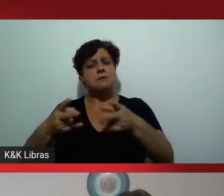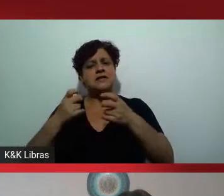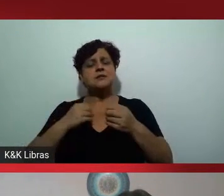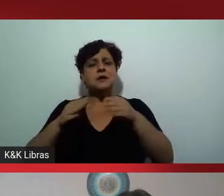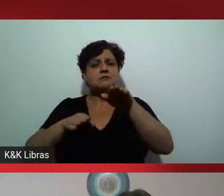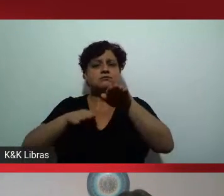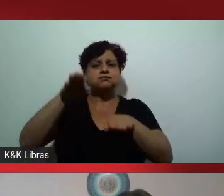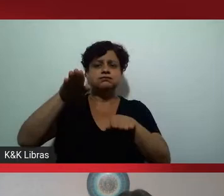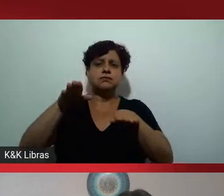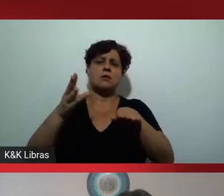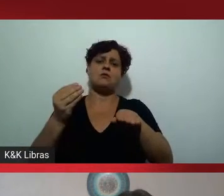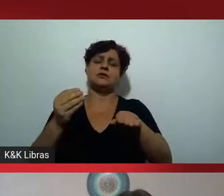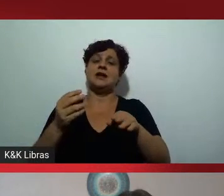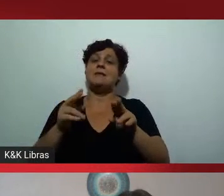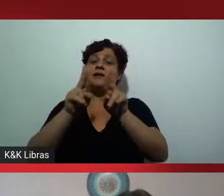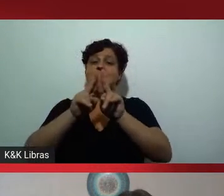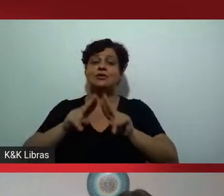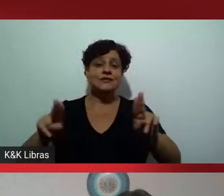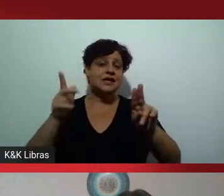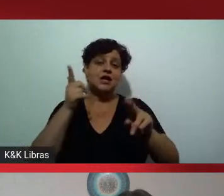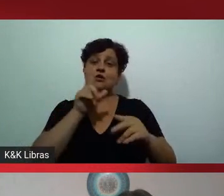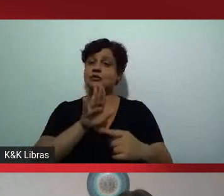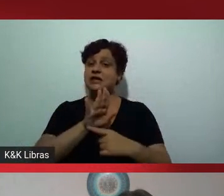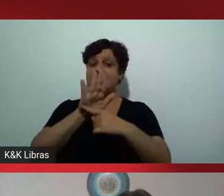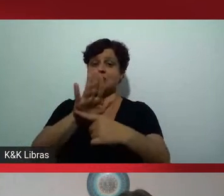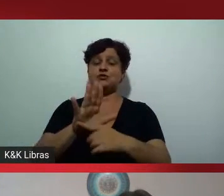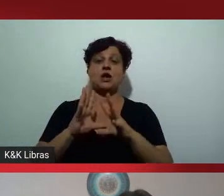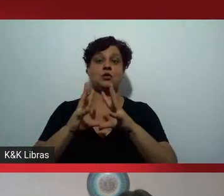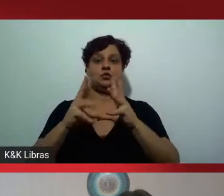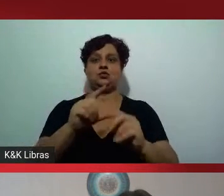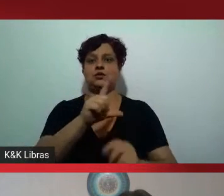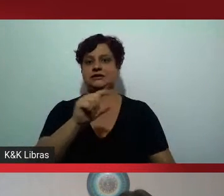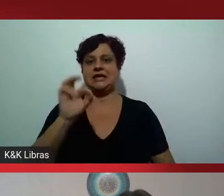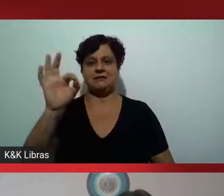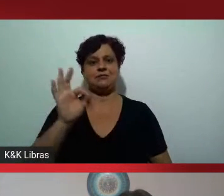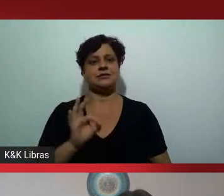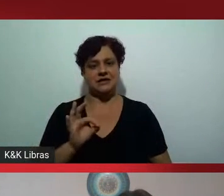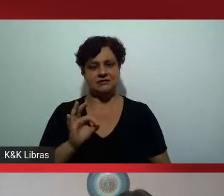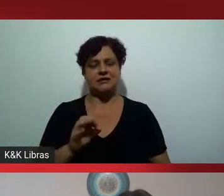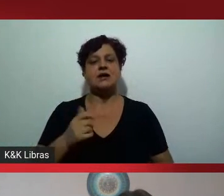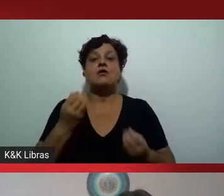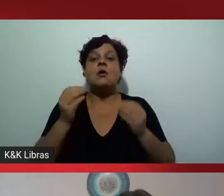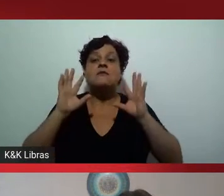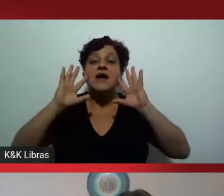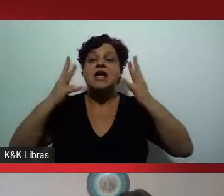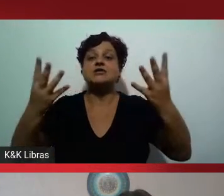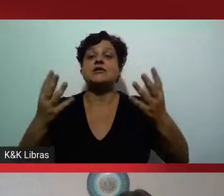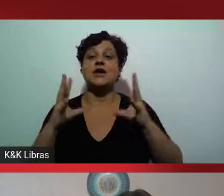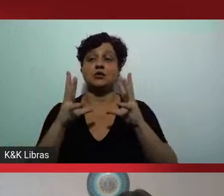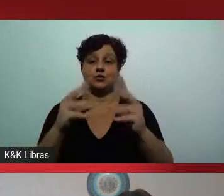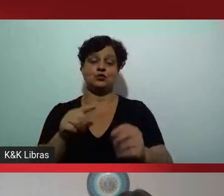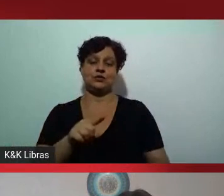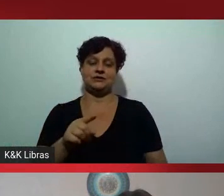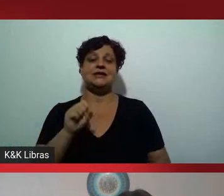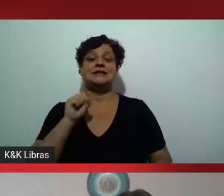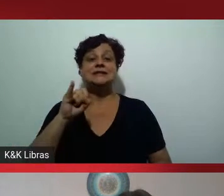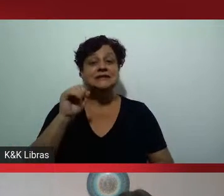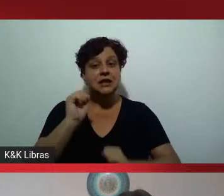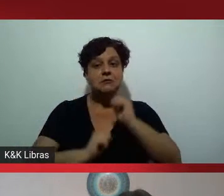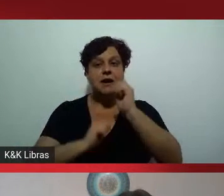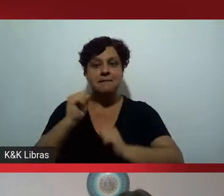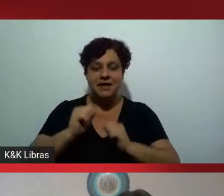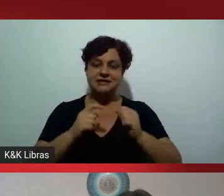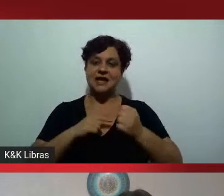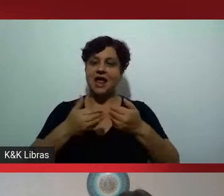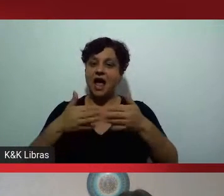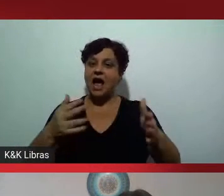mas que a universidade também não consegue dar conta de resolver todas essas desigualdades. Então, quando uma empresa abre uma